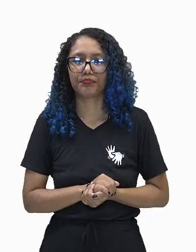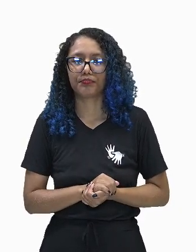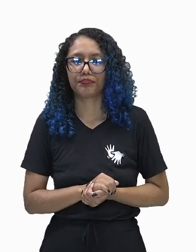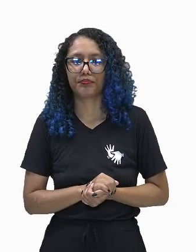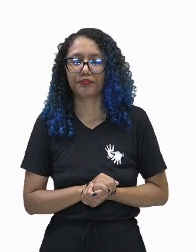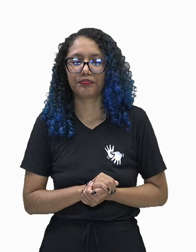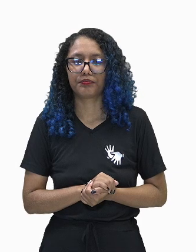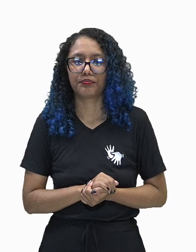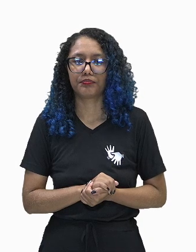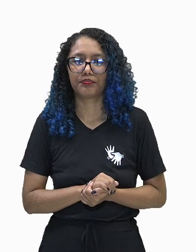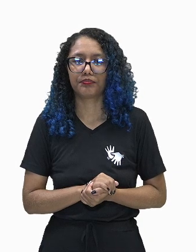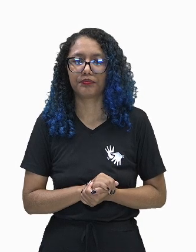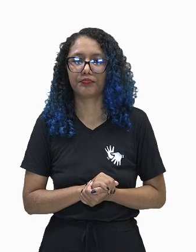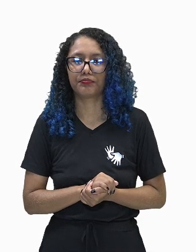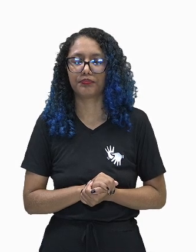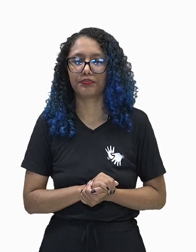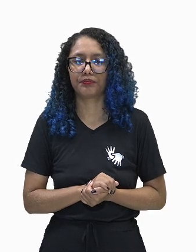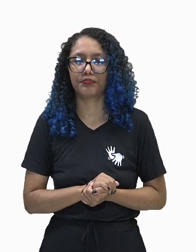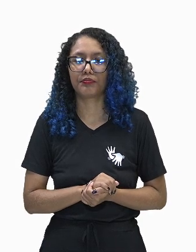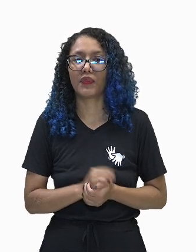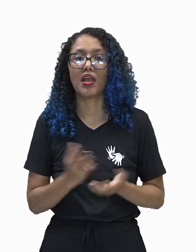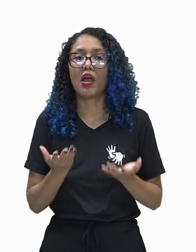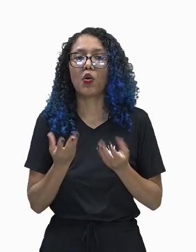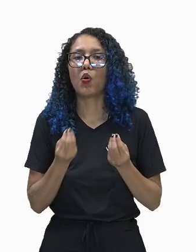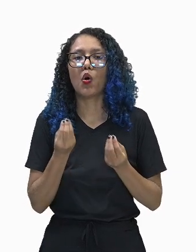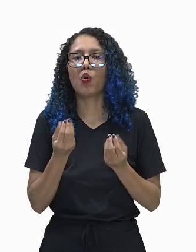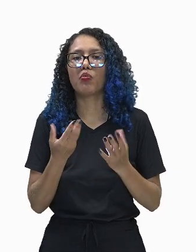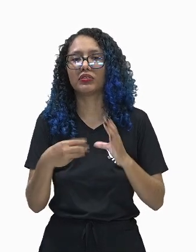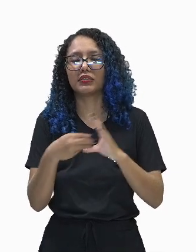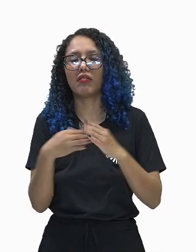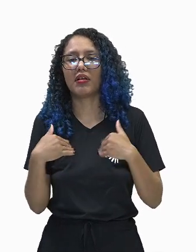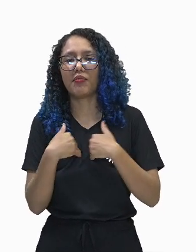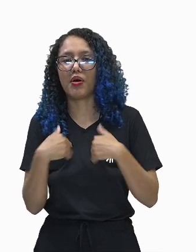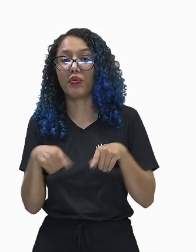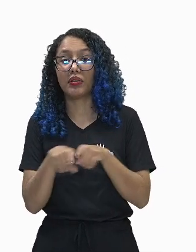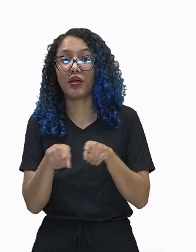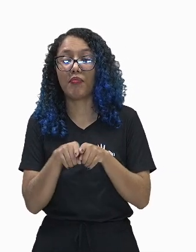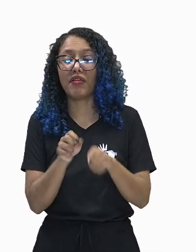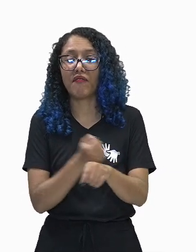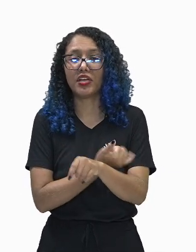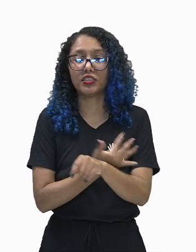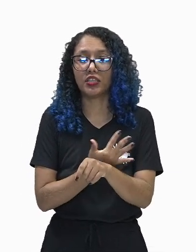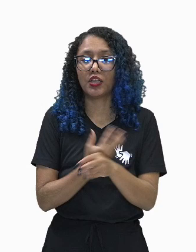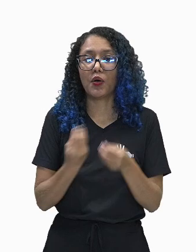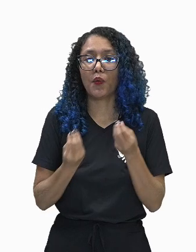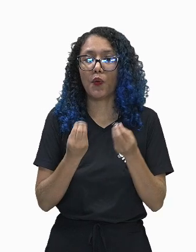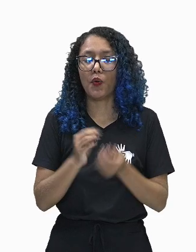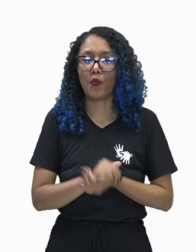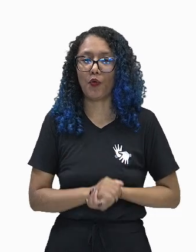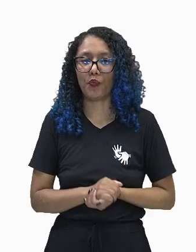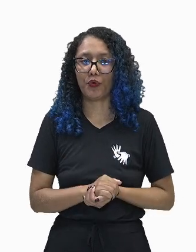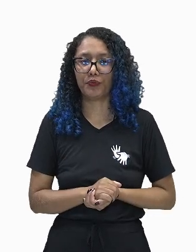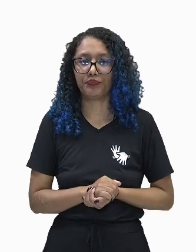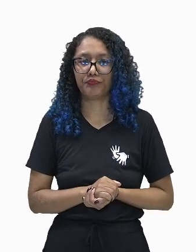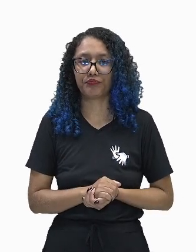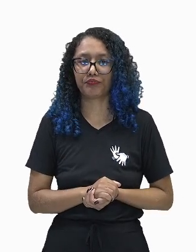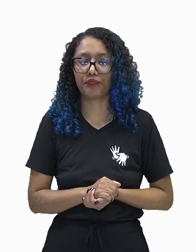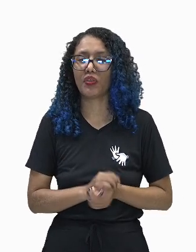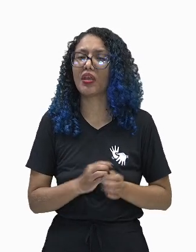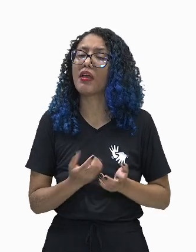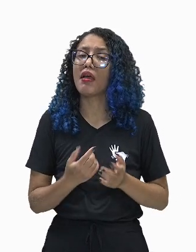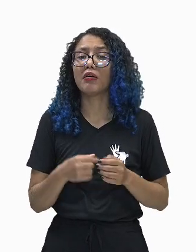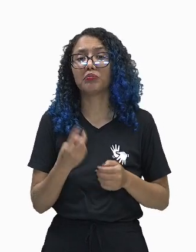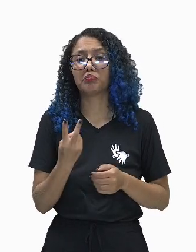animais e vegetais, que são representantes da composição do componente dos seres mais complexos